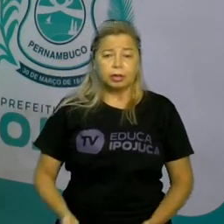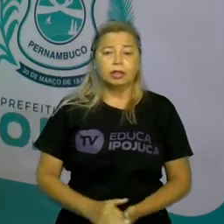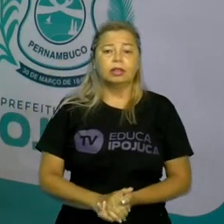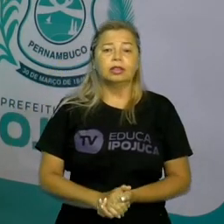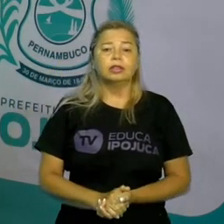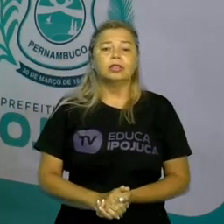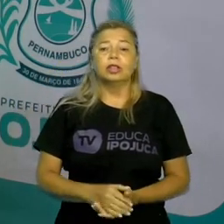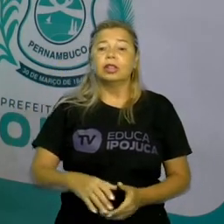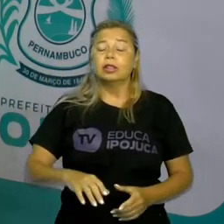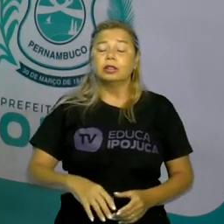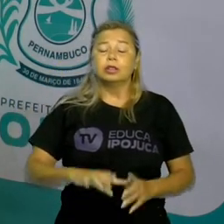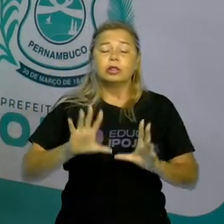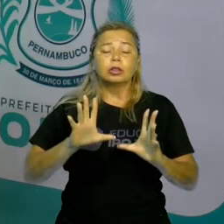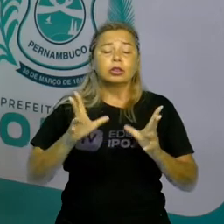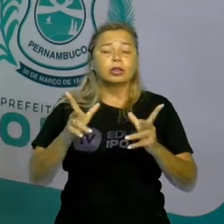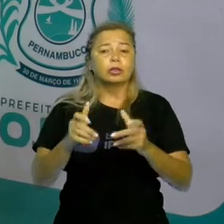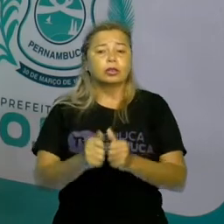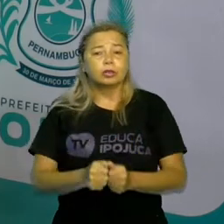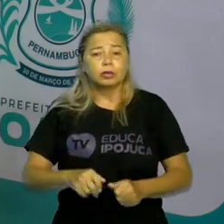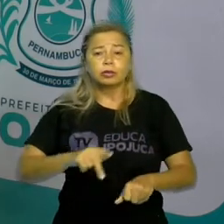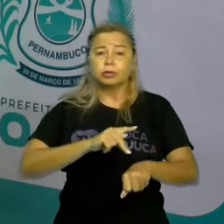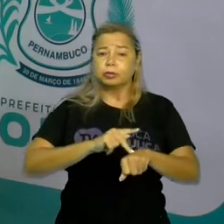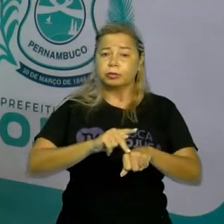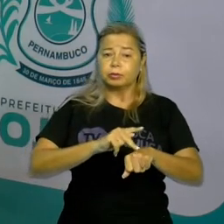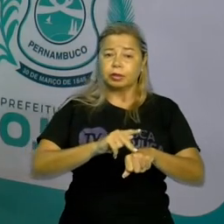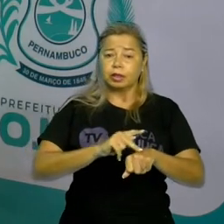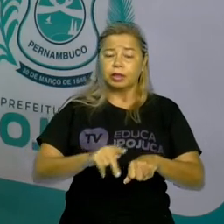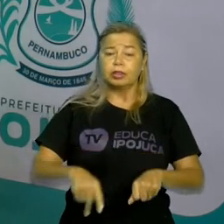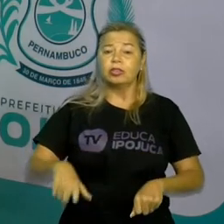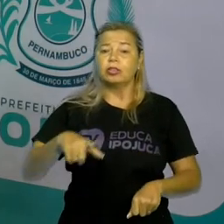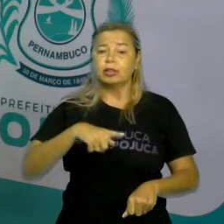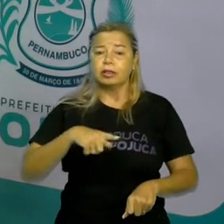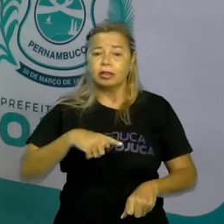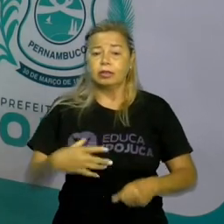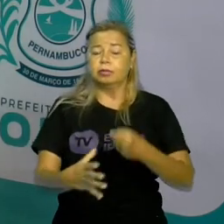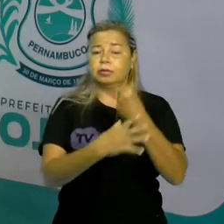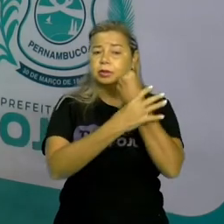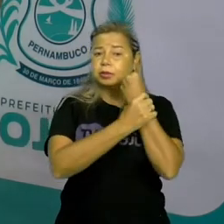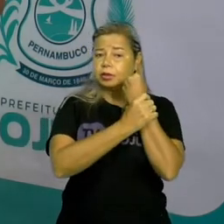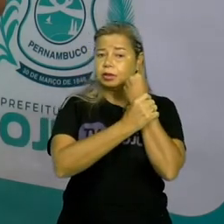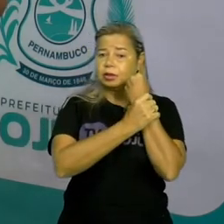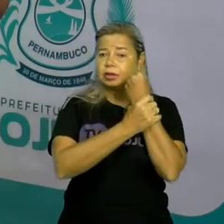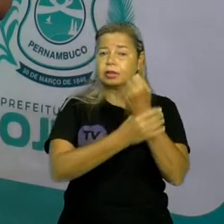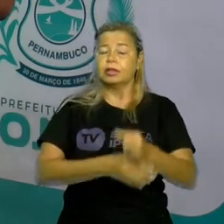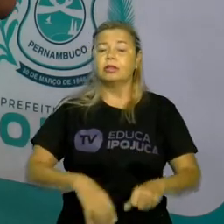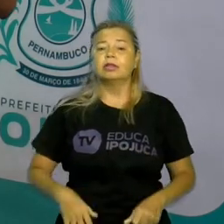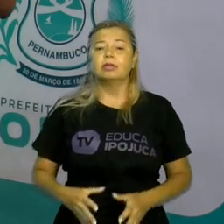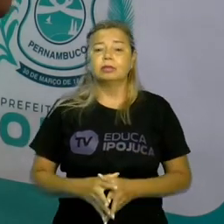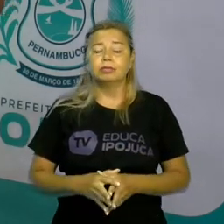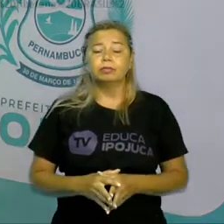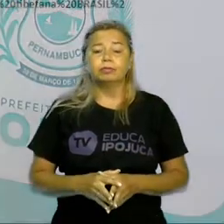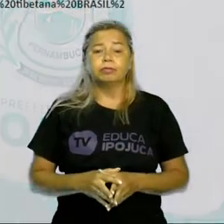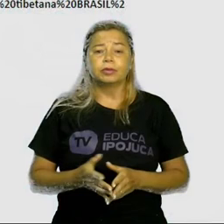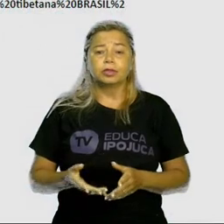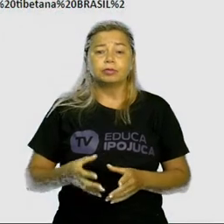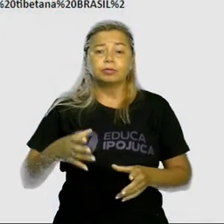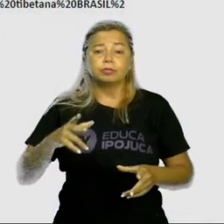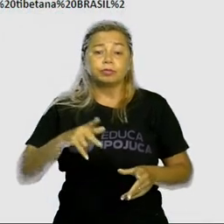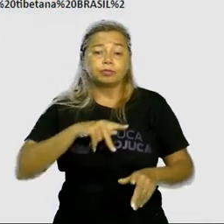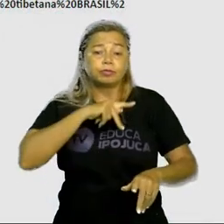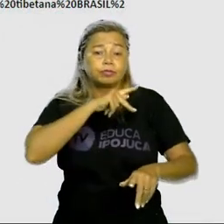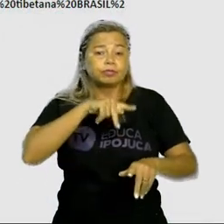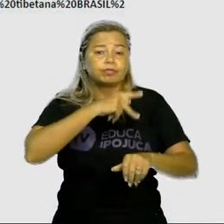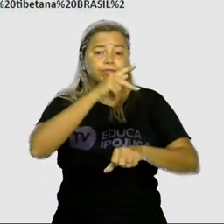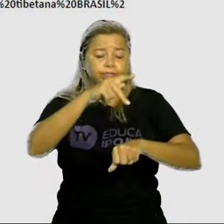para sua defesa. A gente vai ver agora o que é nação. O